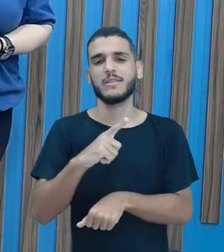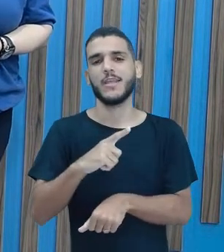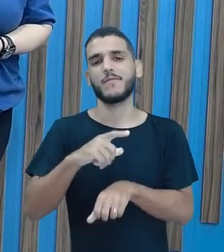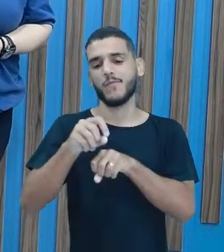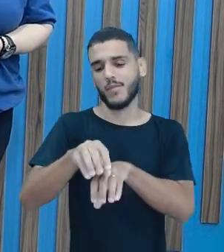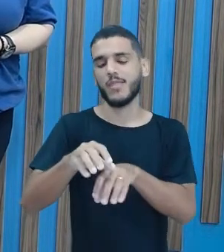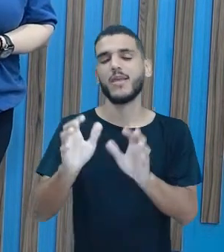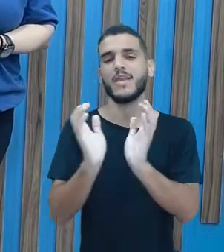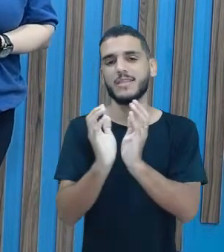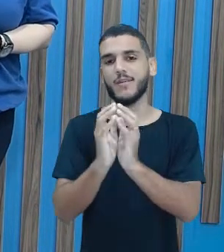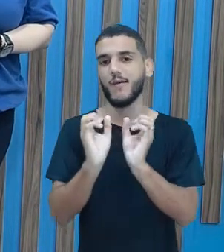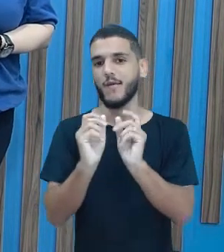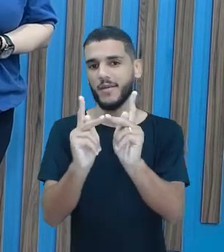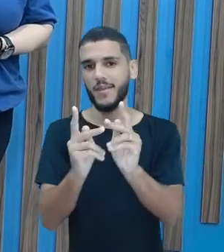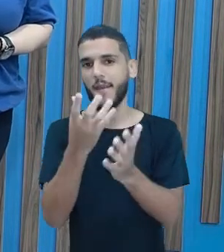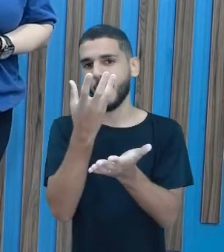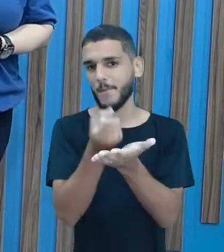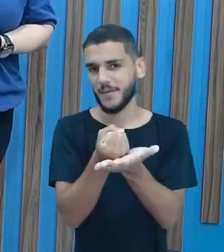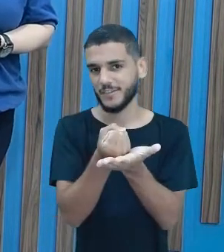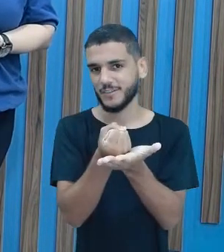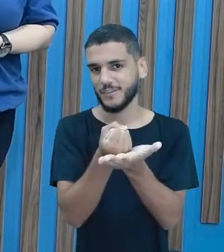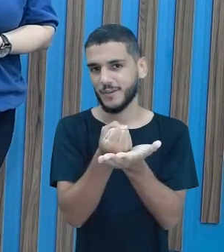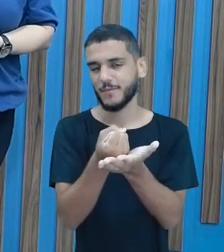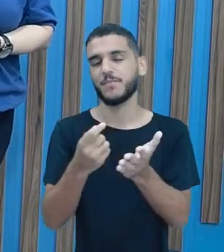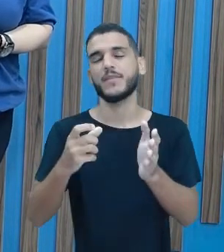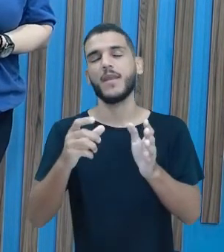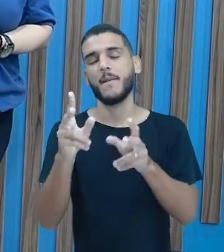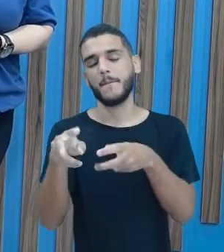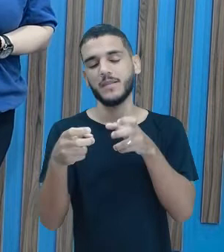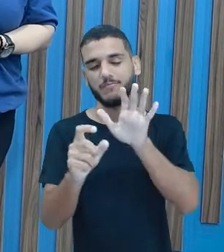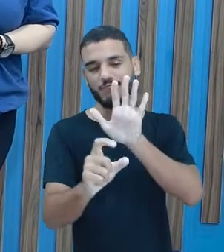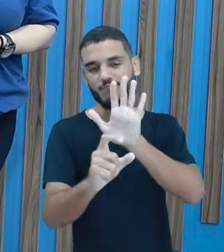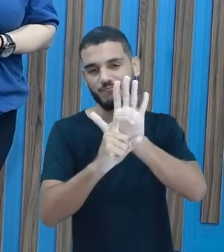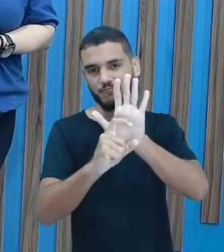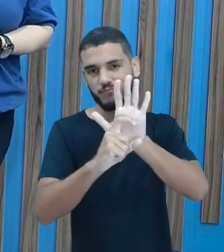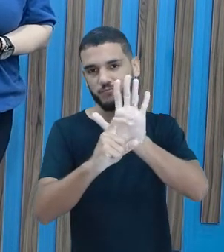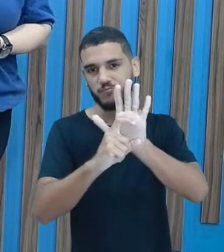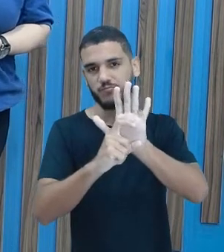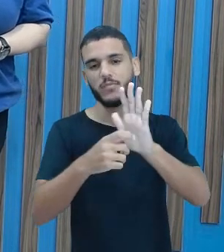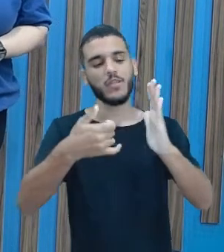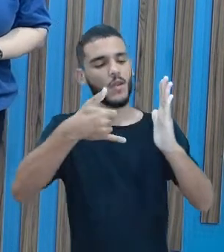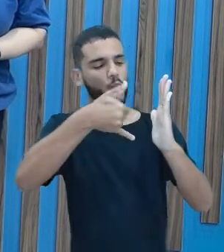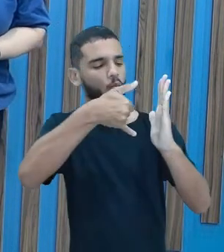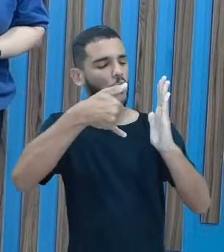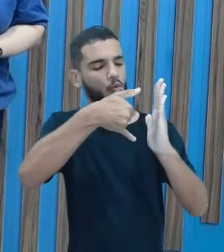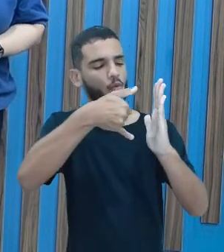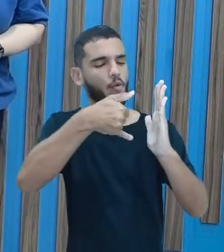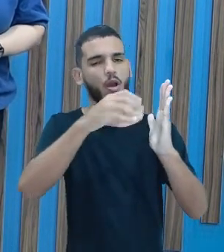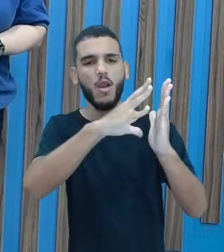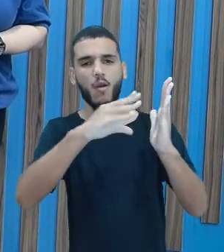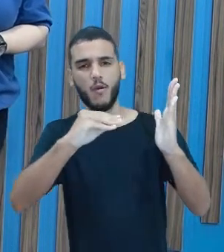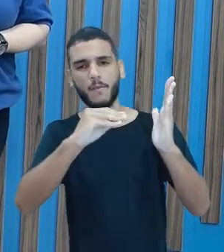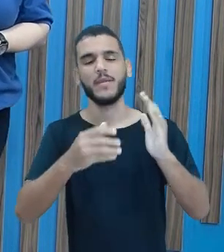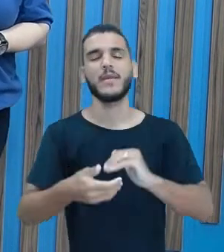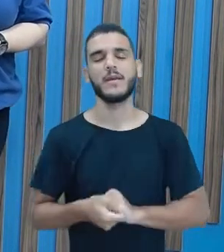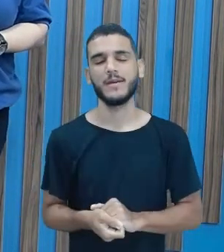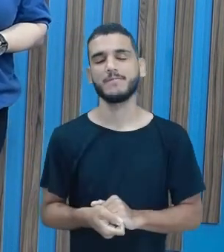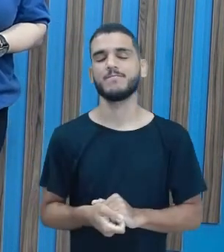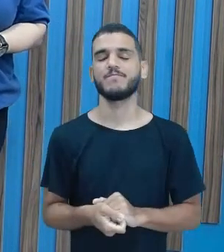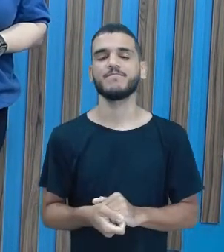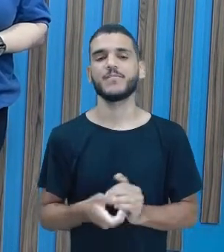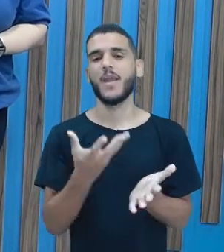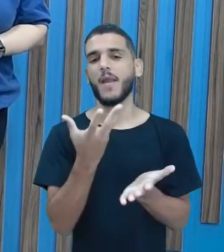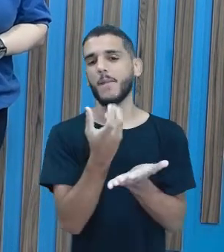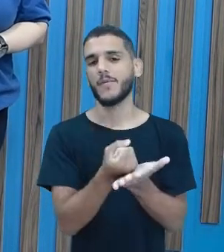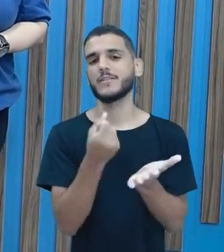Recife, tá certo? Então baixe, olha o QR Code aí, se você quiser pode apontar a câmera do seu celular para esse QR Code